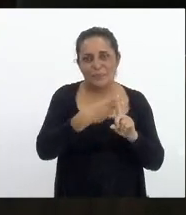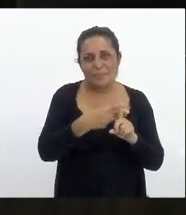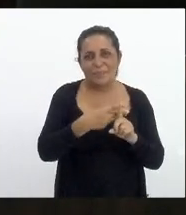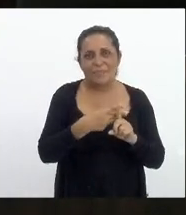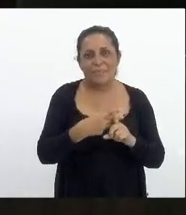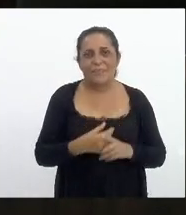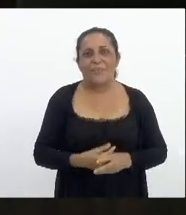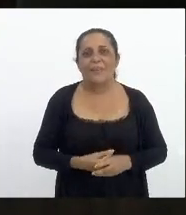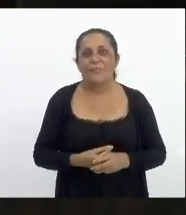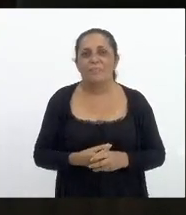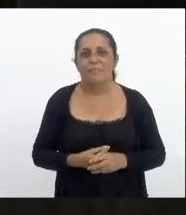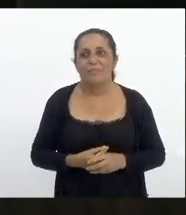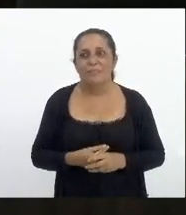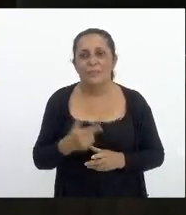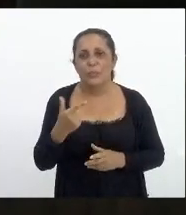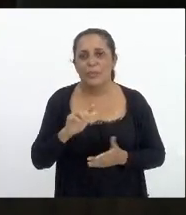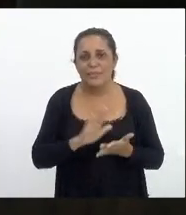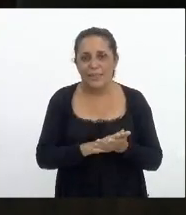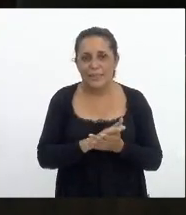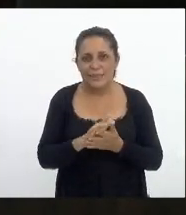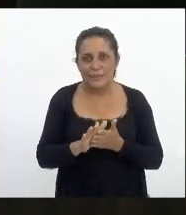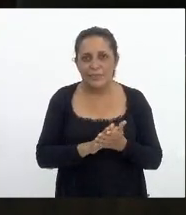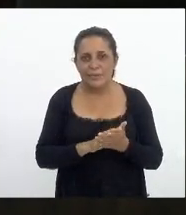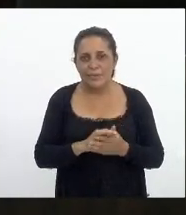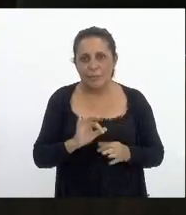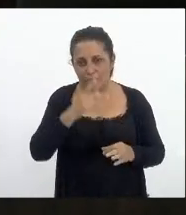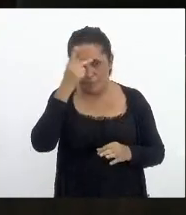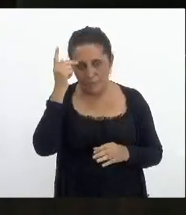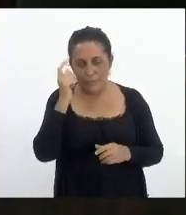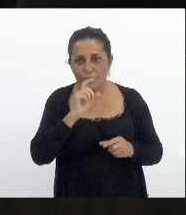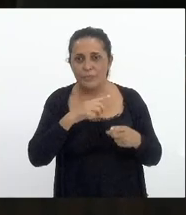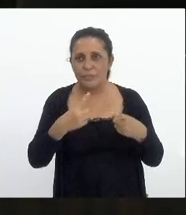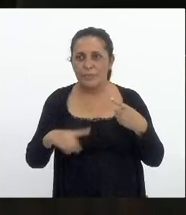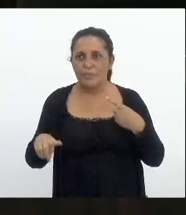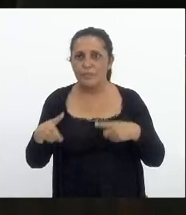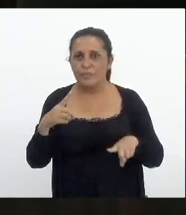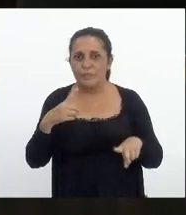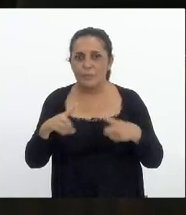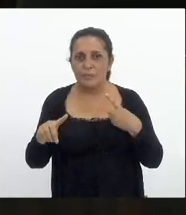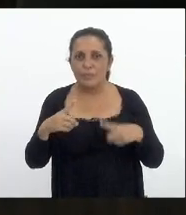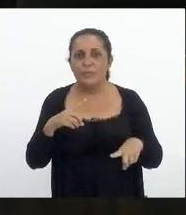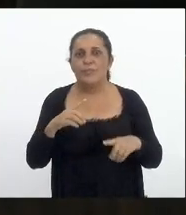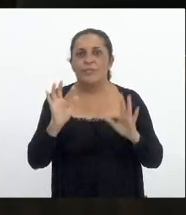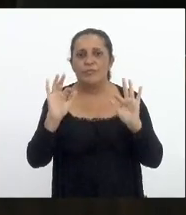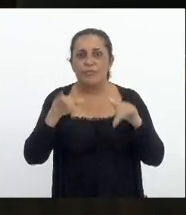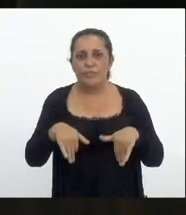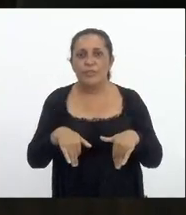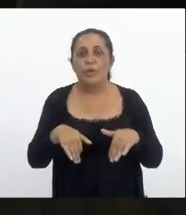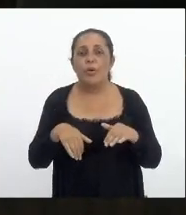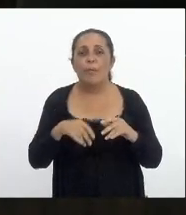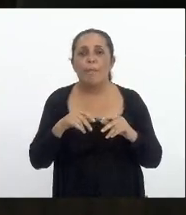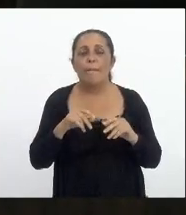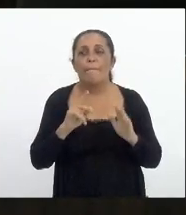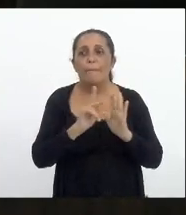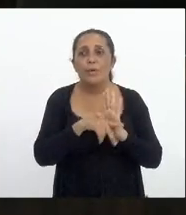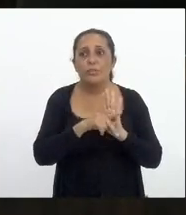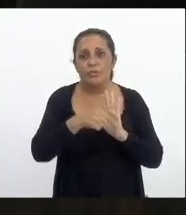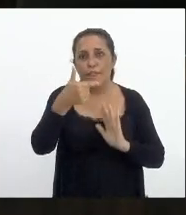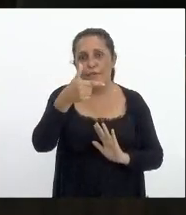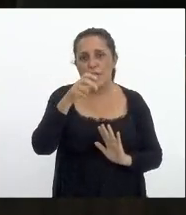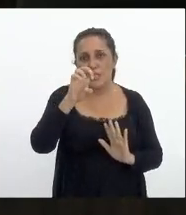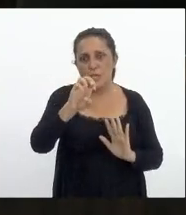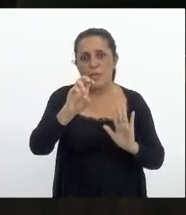não havendo mais quem queira discutir encerrada a discussão o projeto recebeu 25